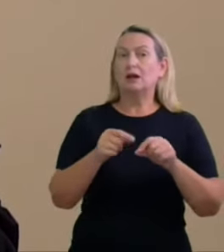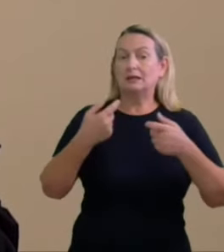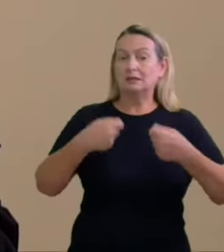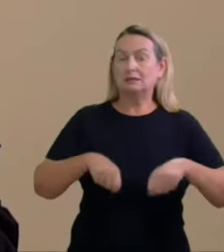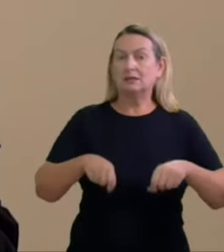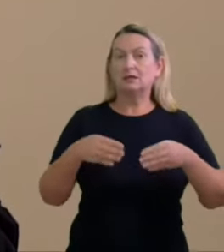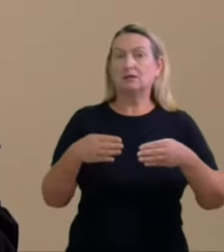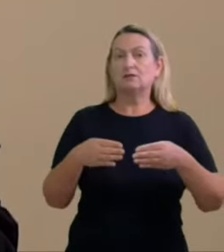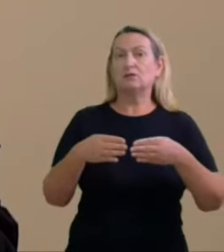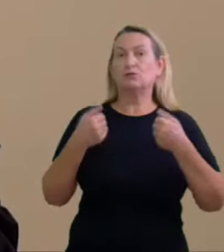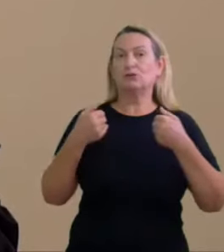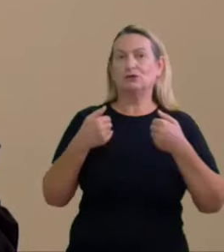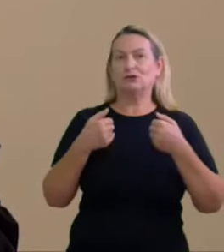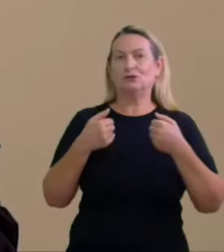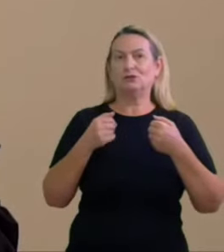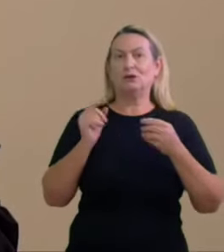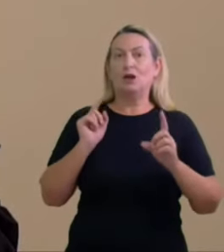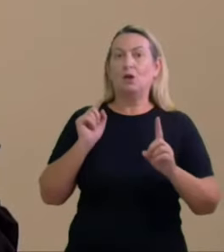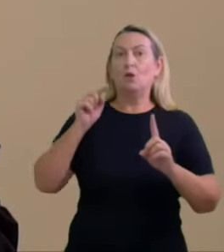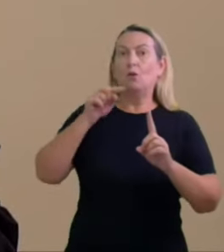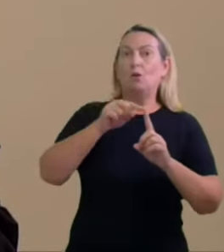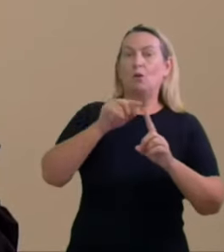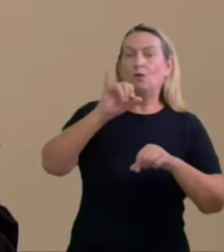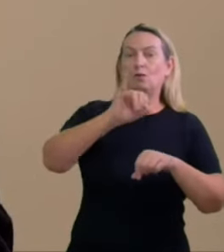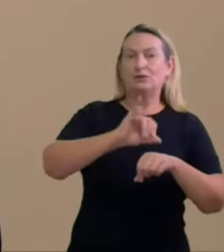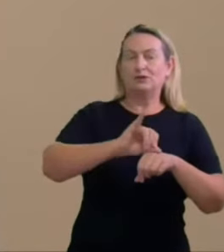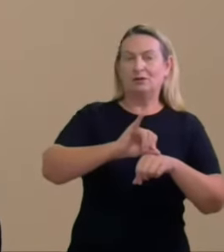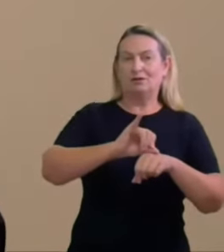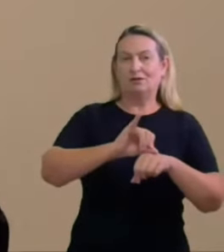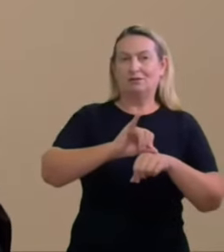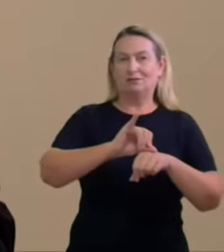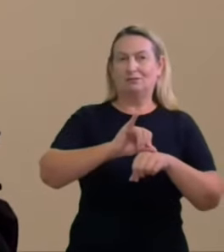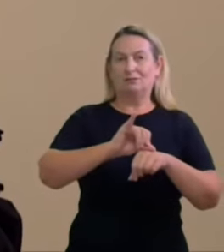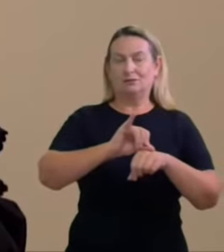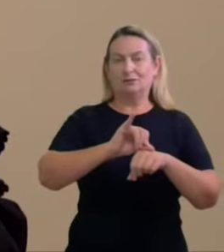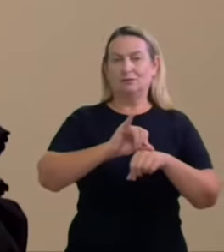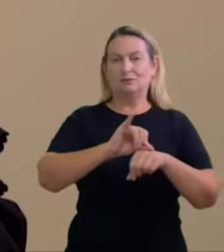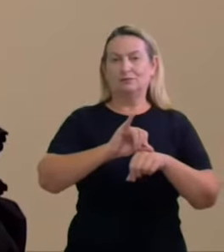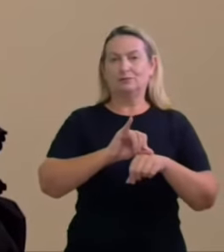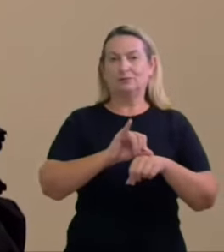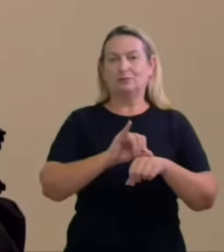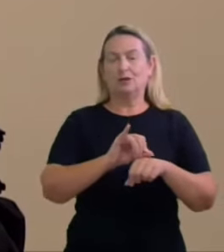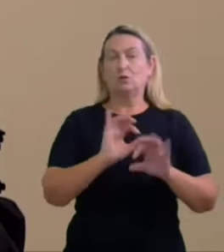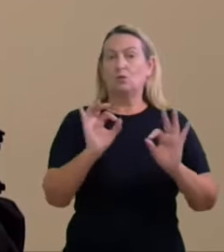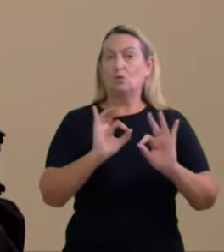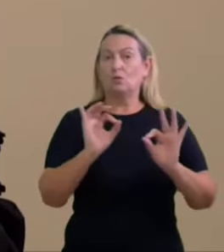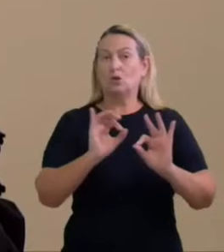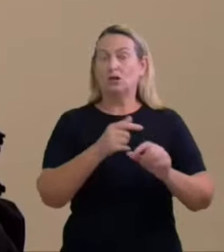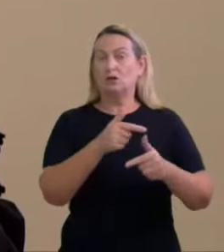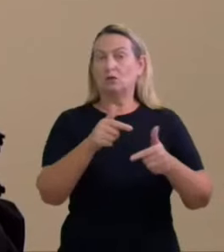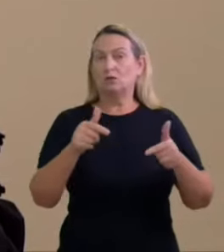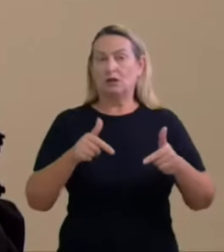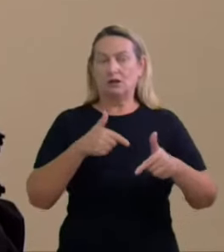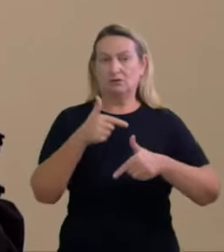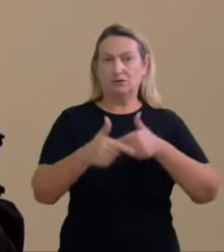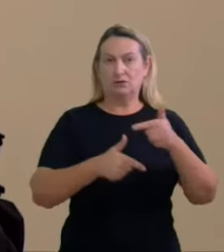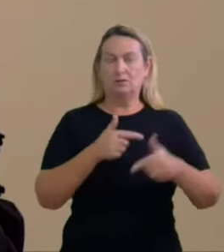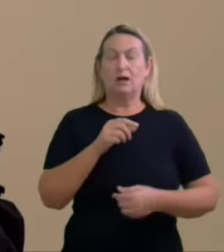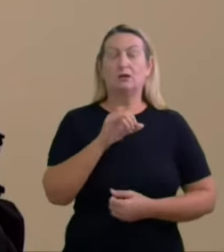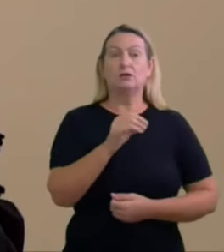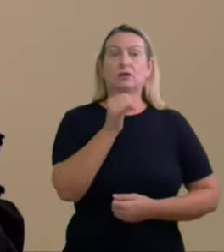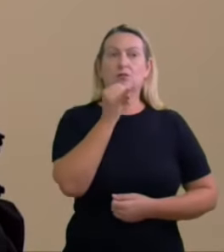objetificou que acusava a resolução contratual sem realização de nenhum serviço se fosse uma inovação se fosse um